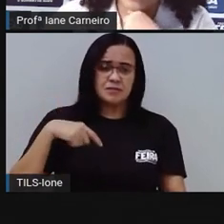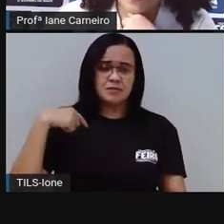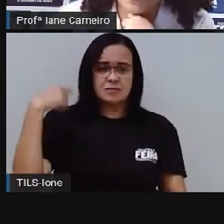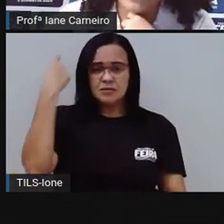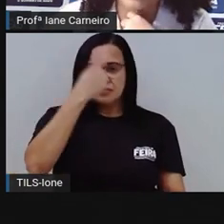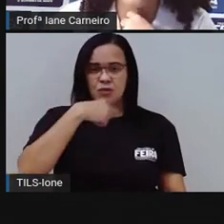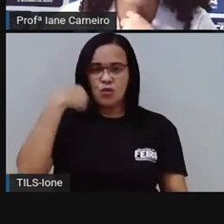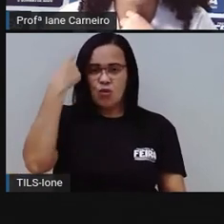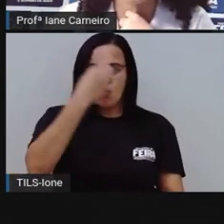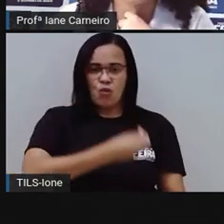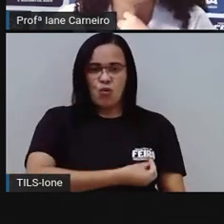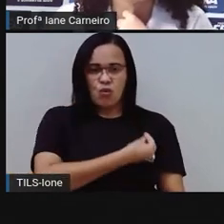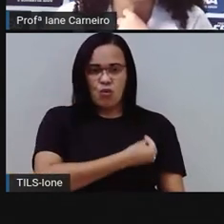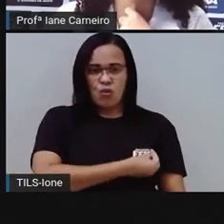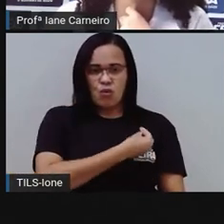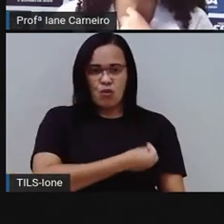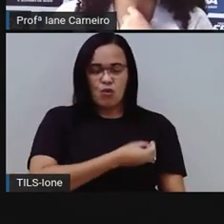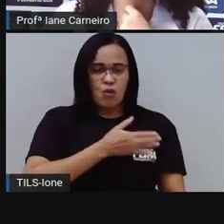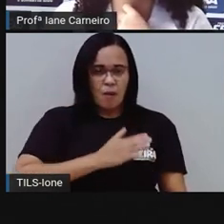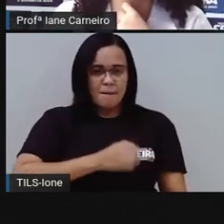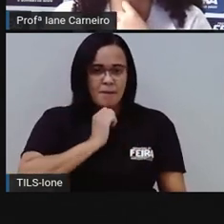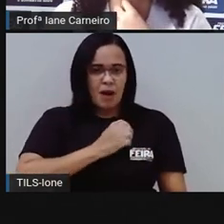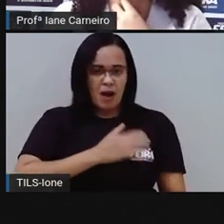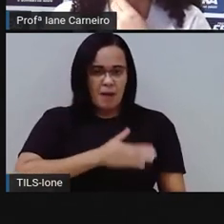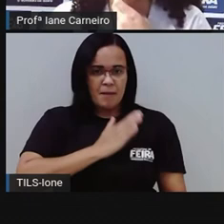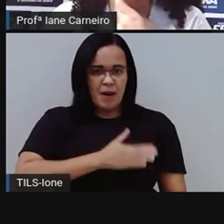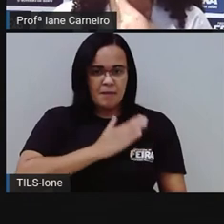Olha que romântico. É o coração.